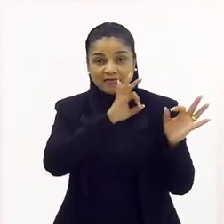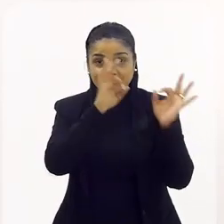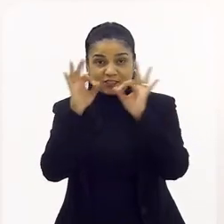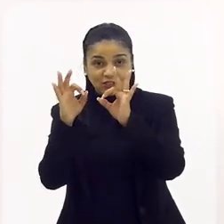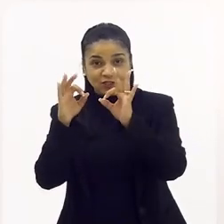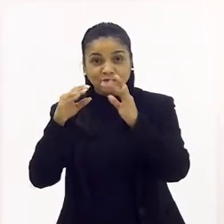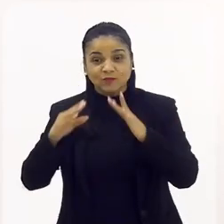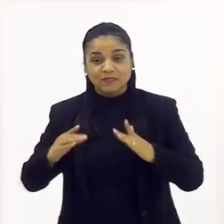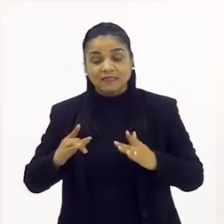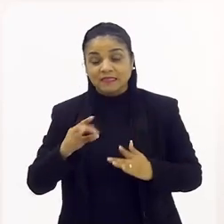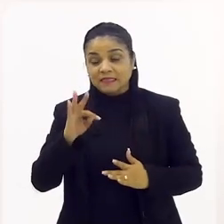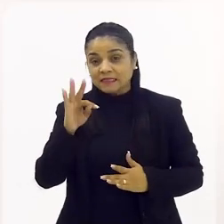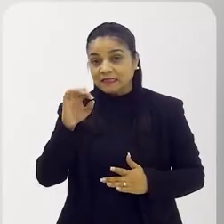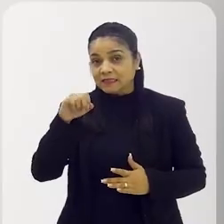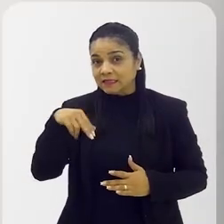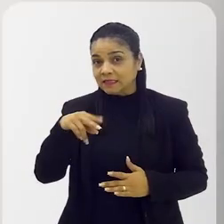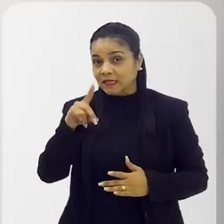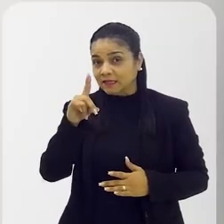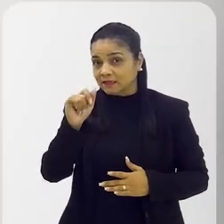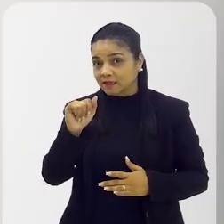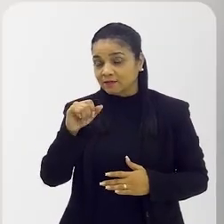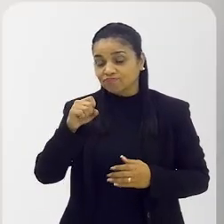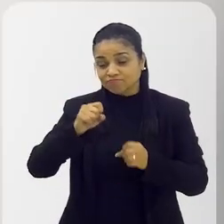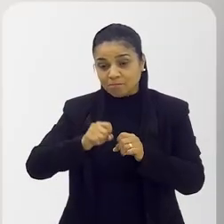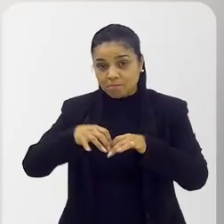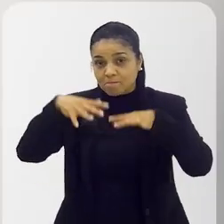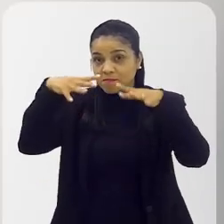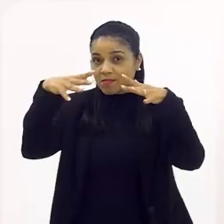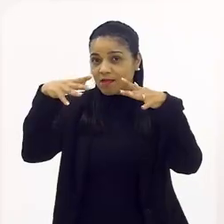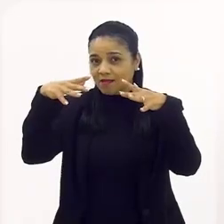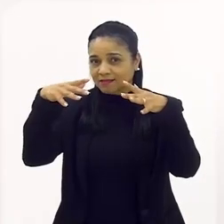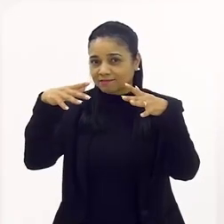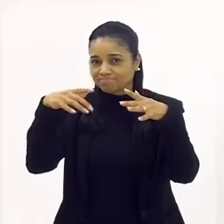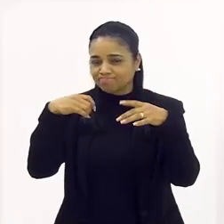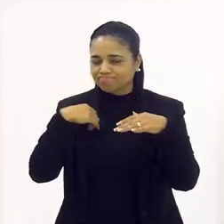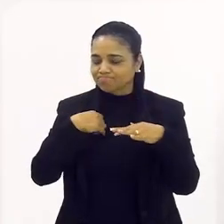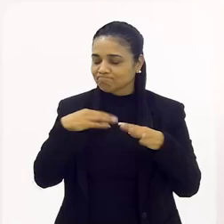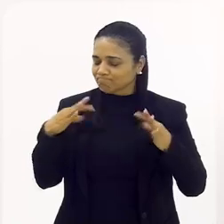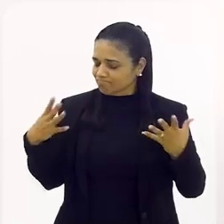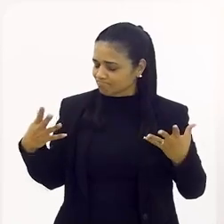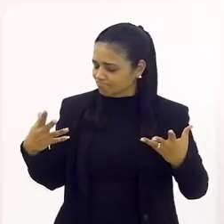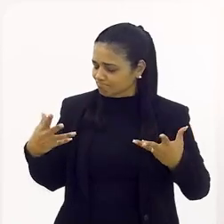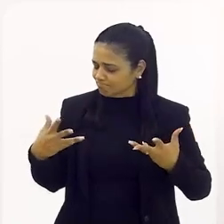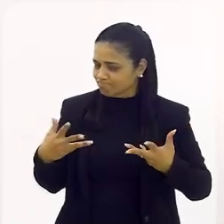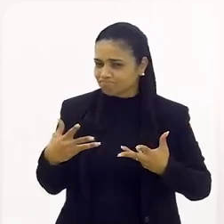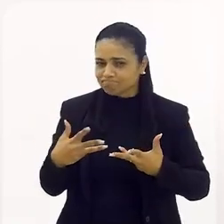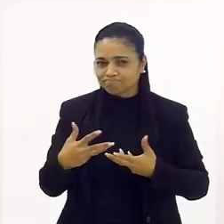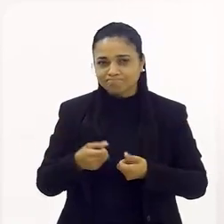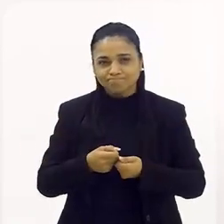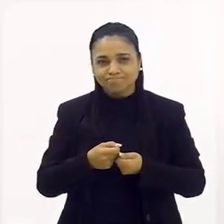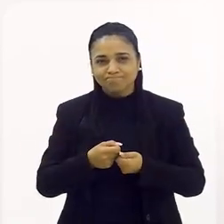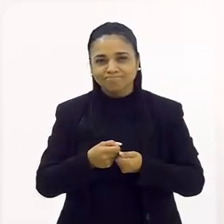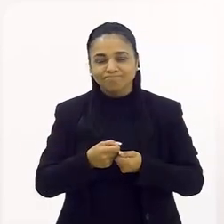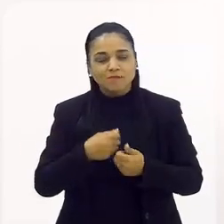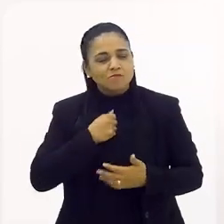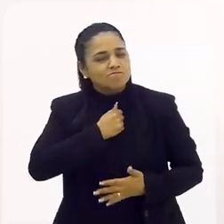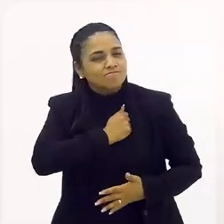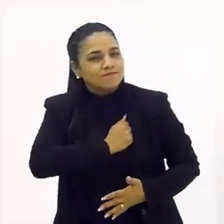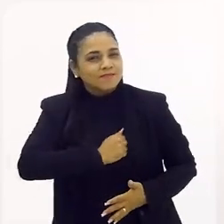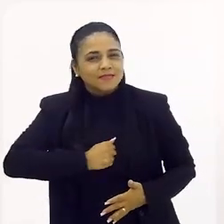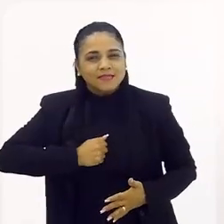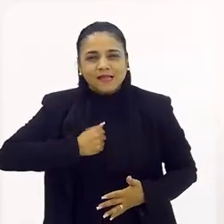Milagres. Tenda dos Milagres, olha só. Que, para mim, é uma obra-prima, é uma